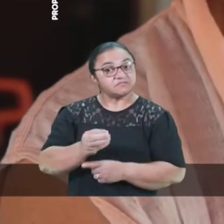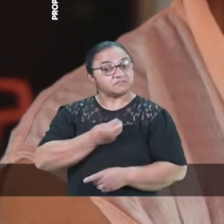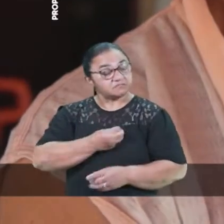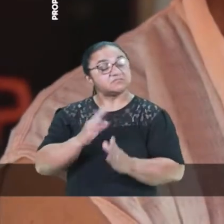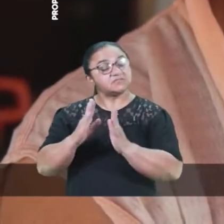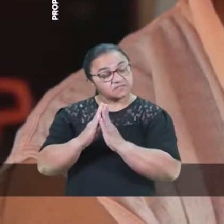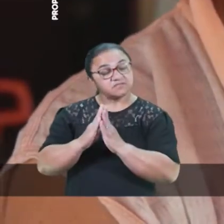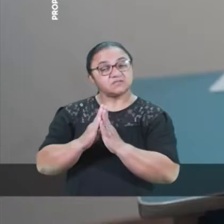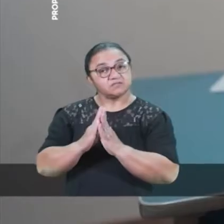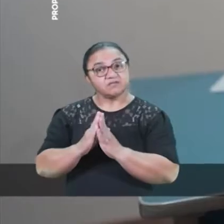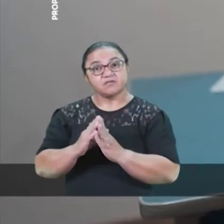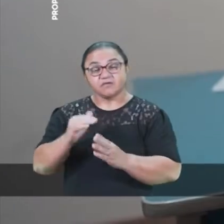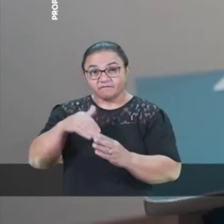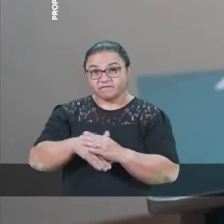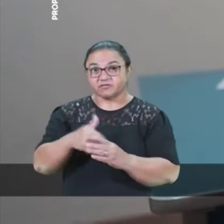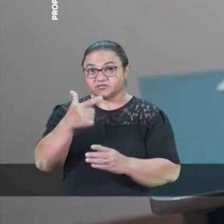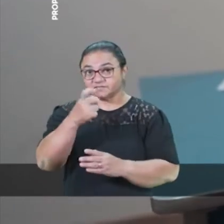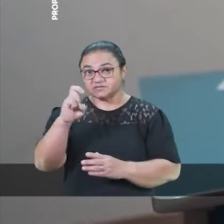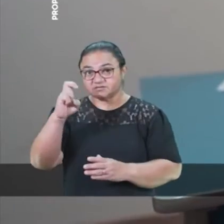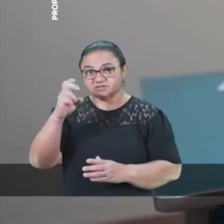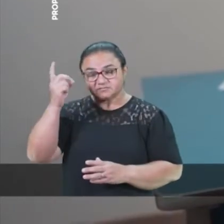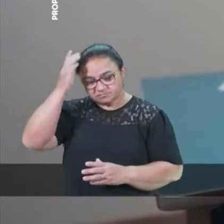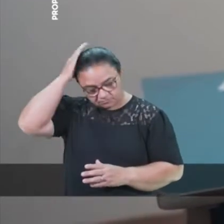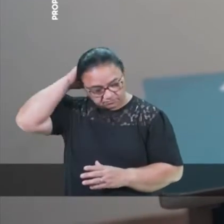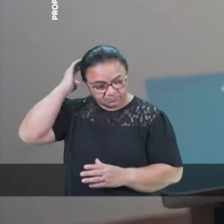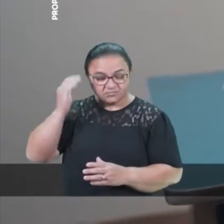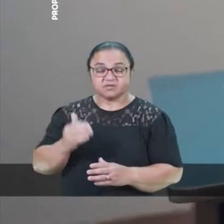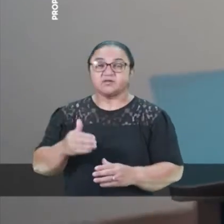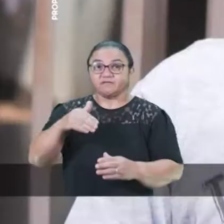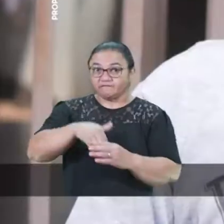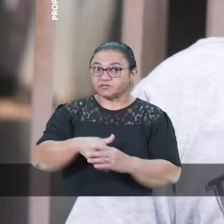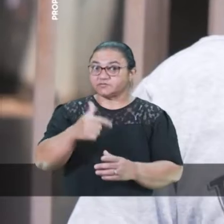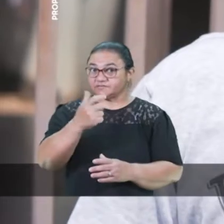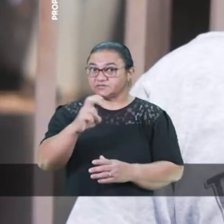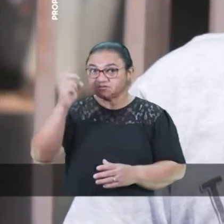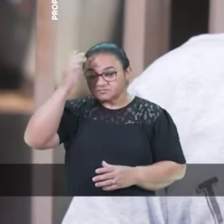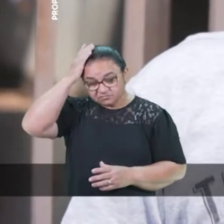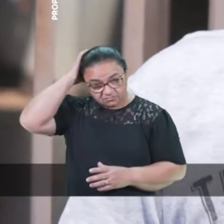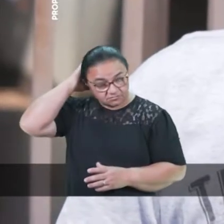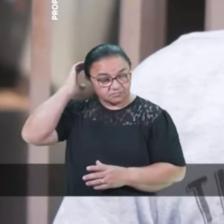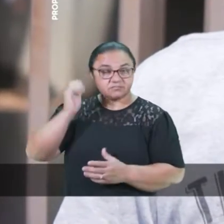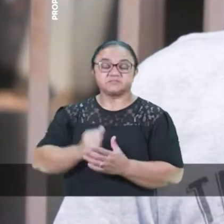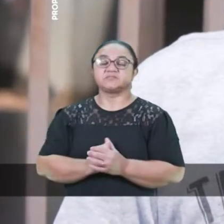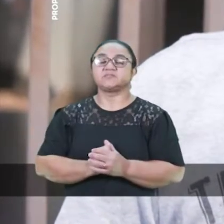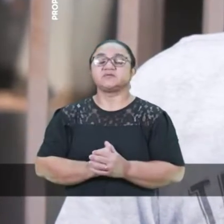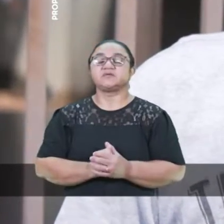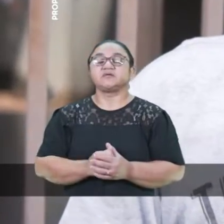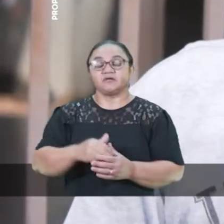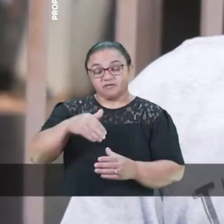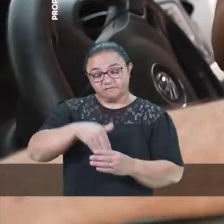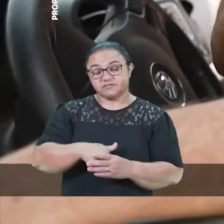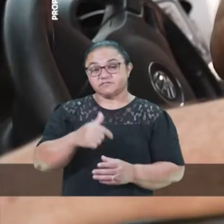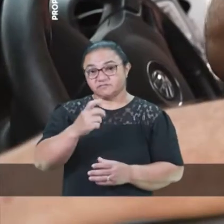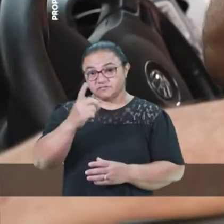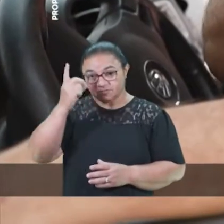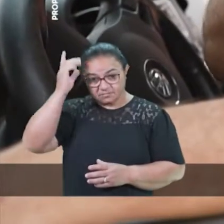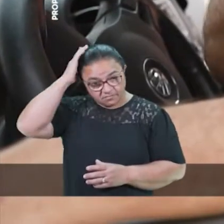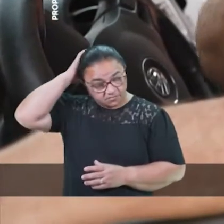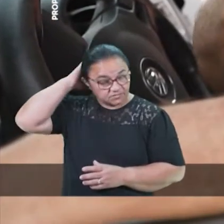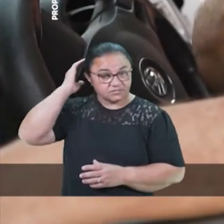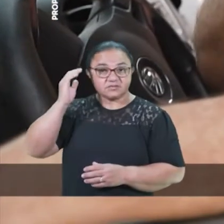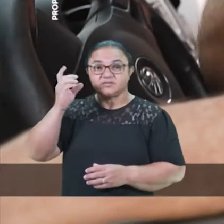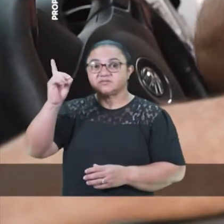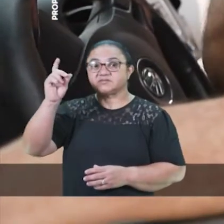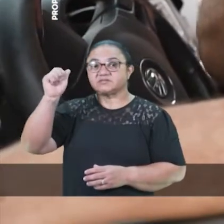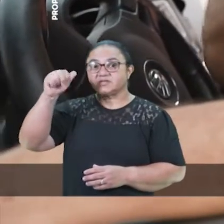cuidar da onde ele vive. Eu voto 25, Johnny da Fá Móveis. Eu voto 25, voto no Johnny da Fá Móveis. Eu voto Johnny